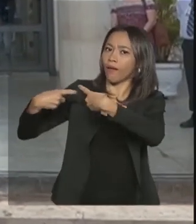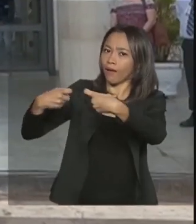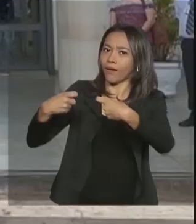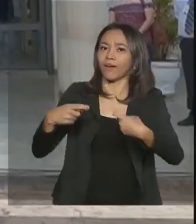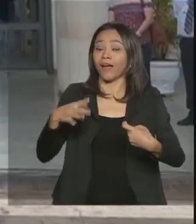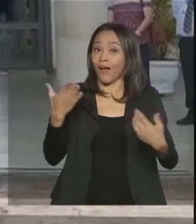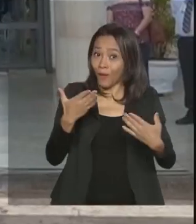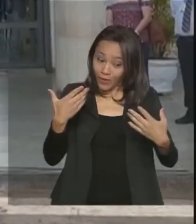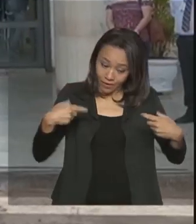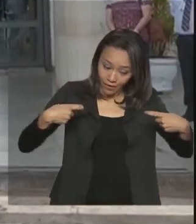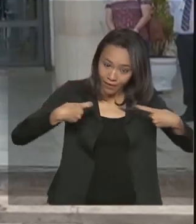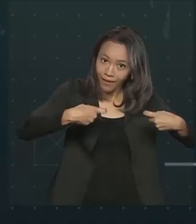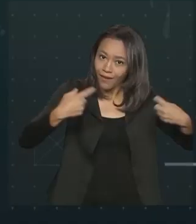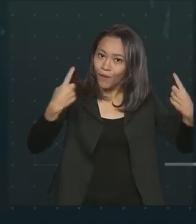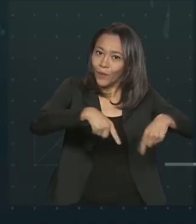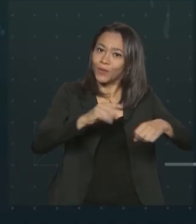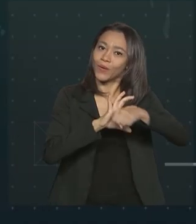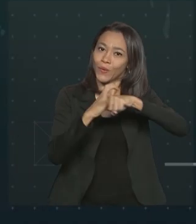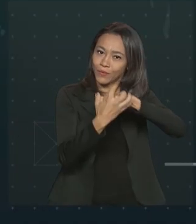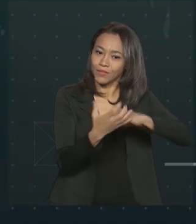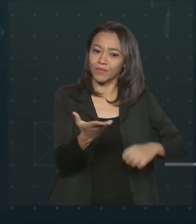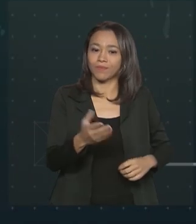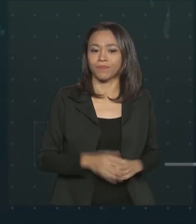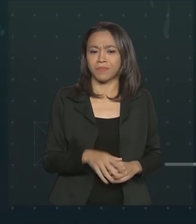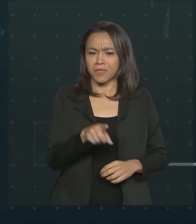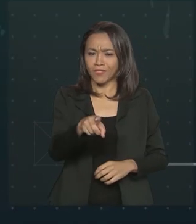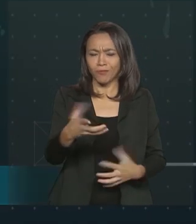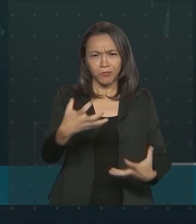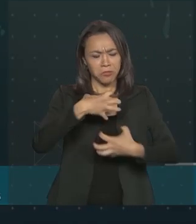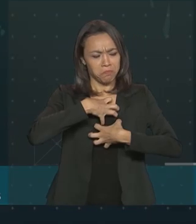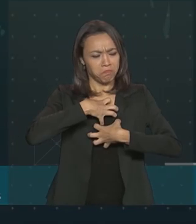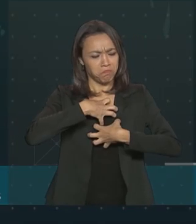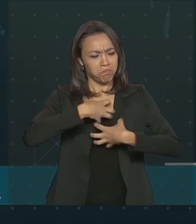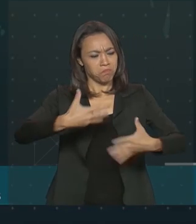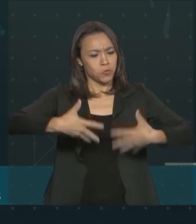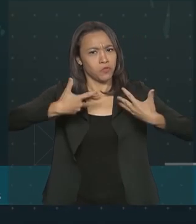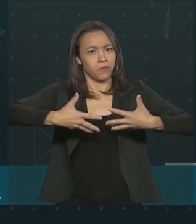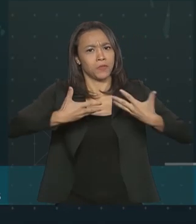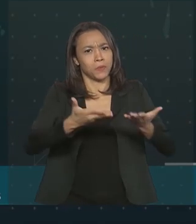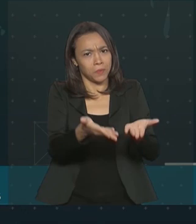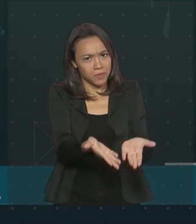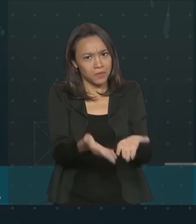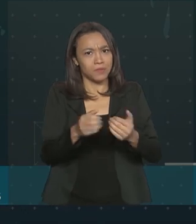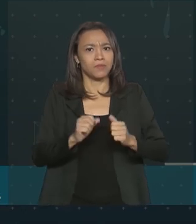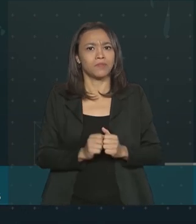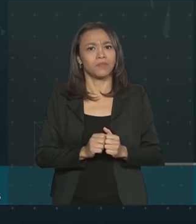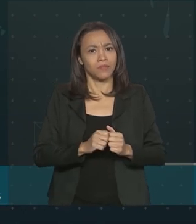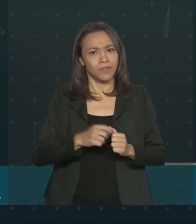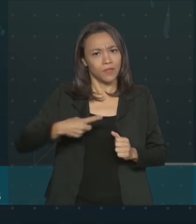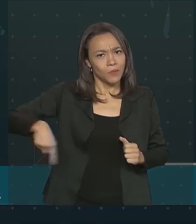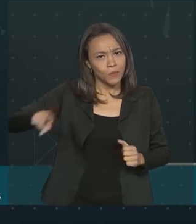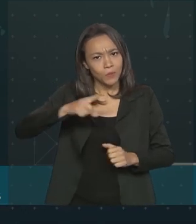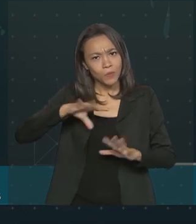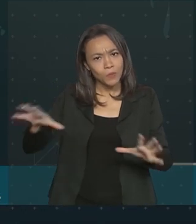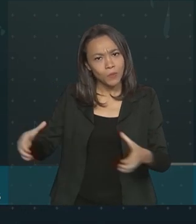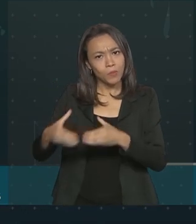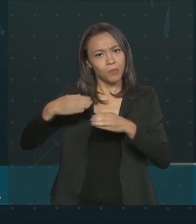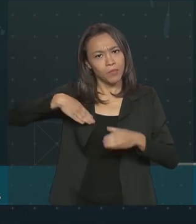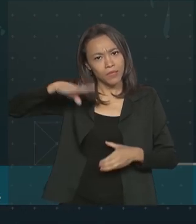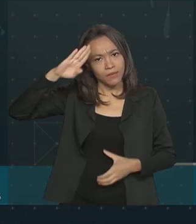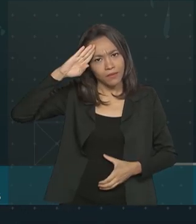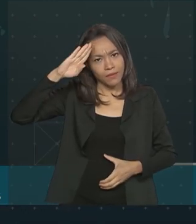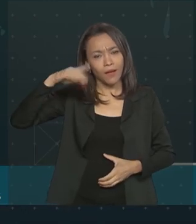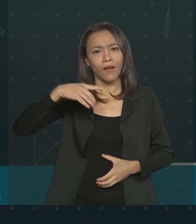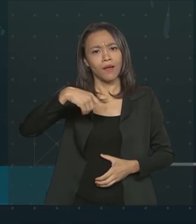contra o coronavírus. Isso é motivador para os nossos servidores civis, militares, o pessoal que